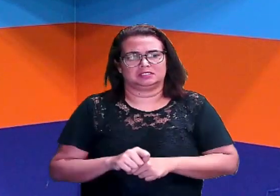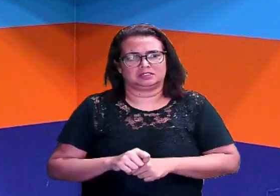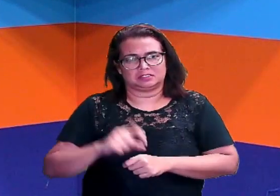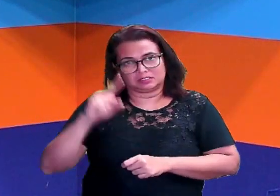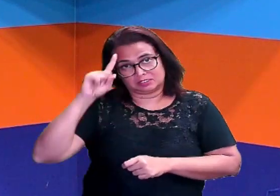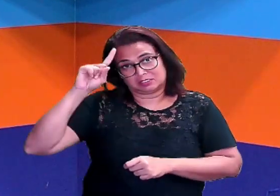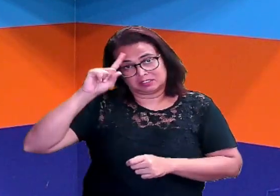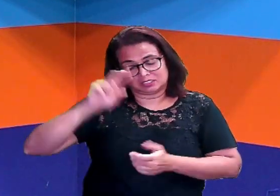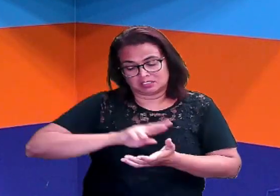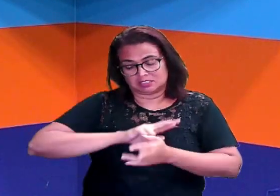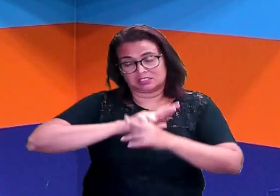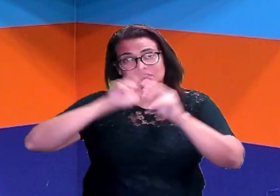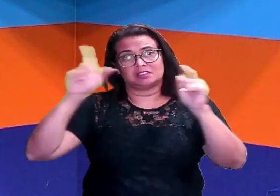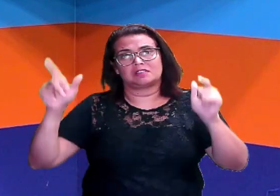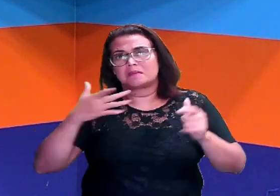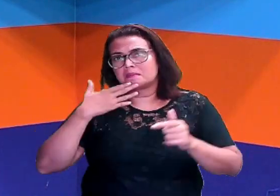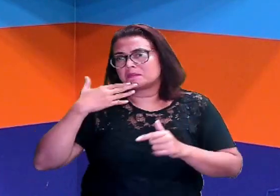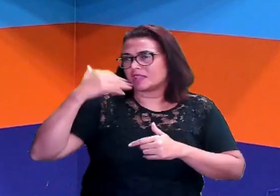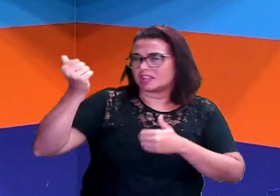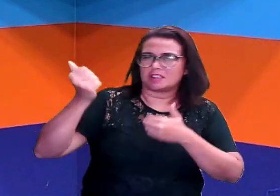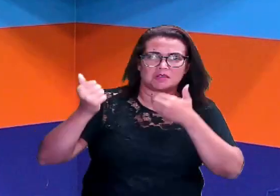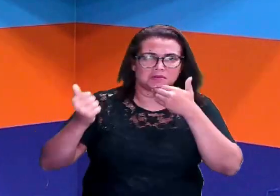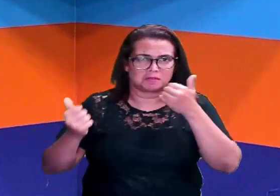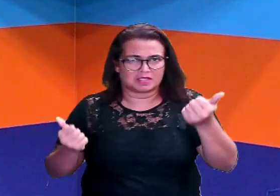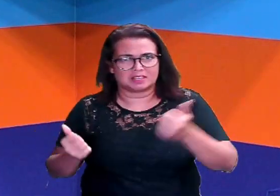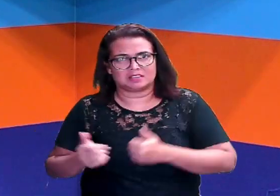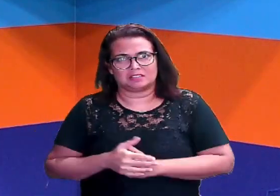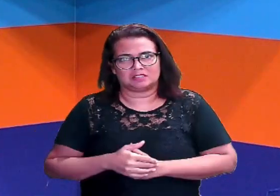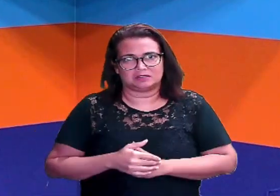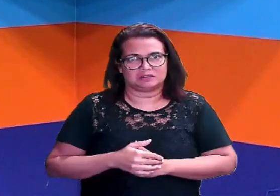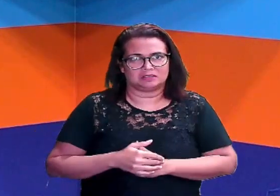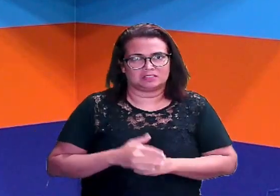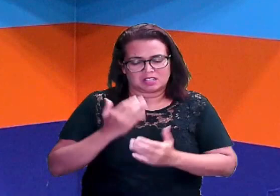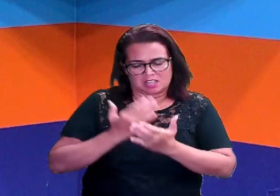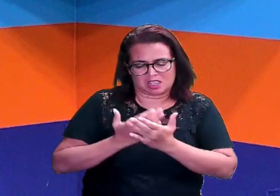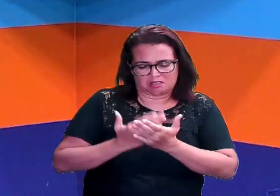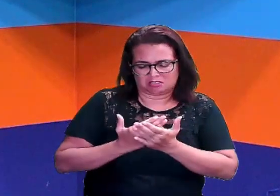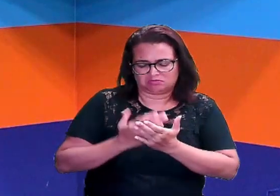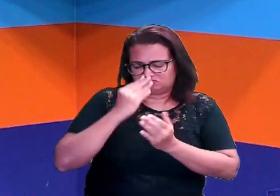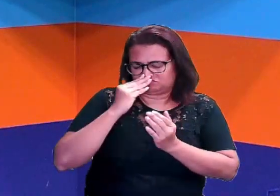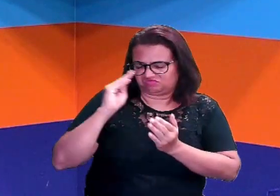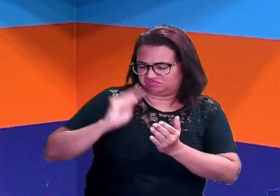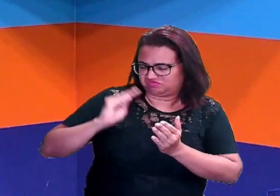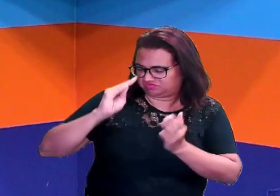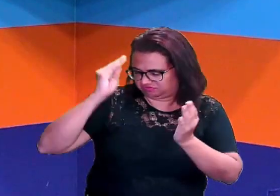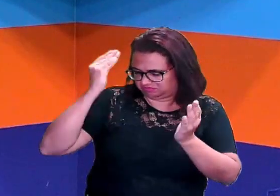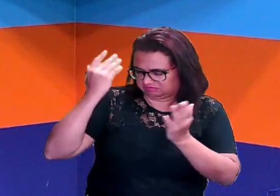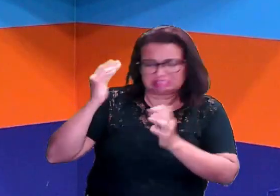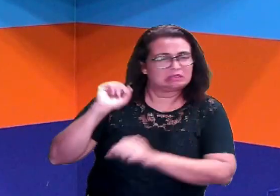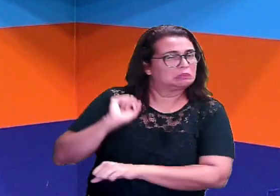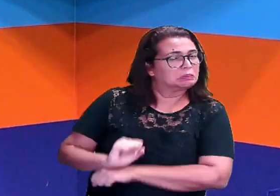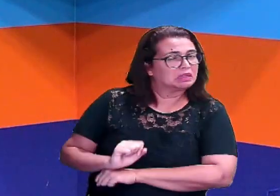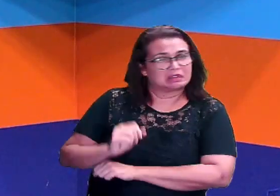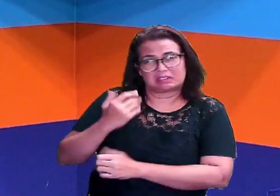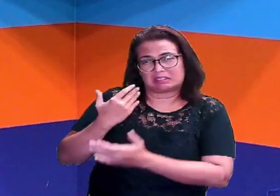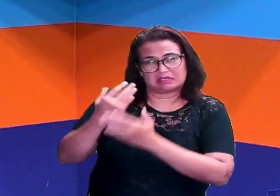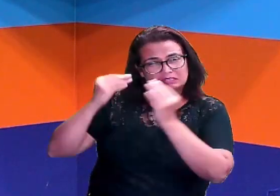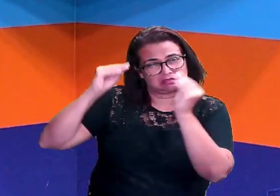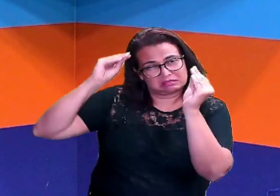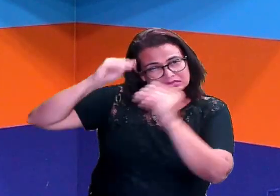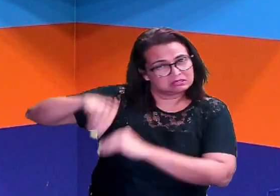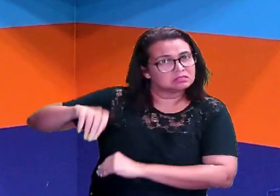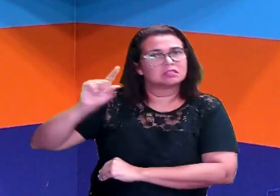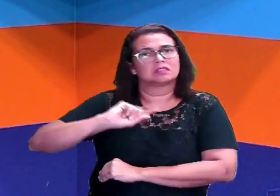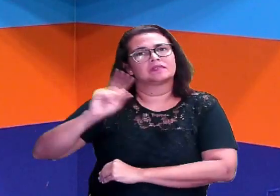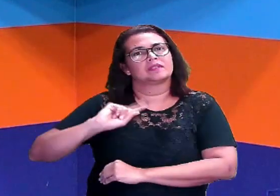fazer sempre o seu melhor e, claro, não vai perder nenhuma aula. Seja aula de língua inglesa, seja aula de língua espanhola, seja